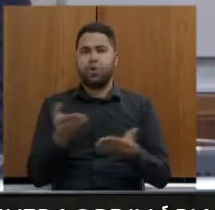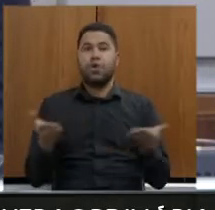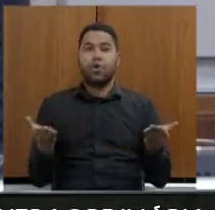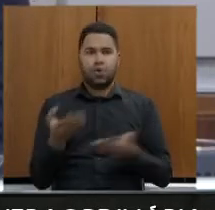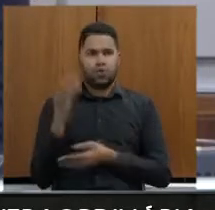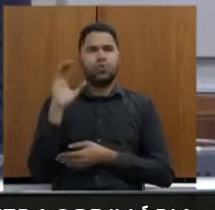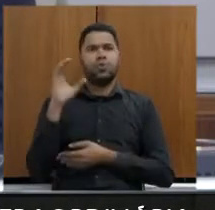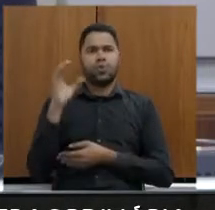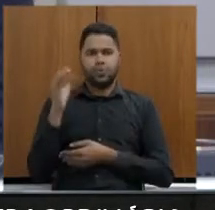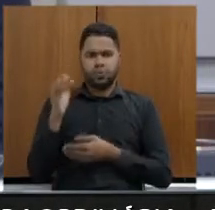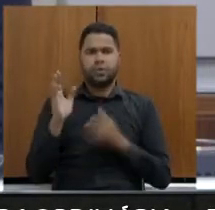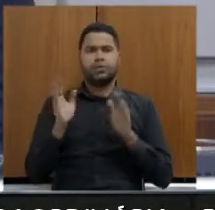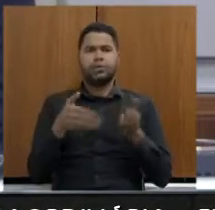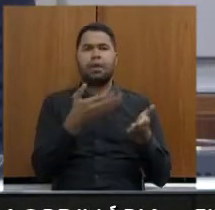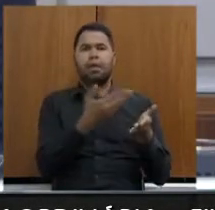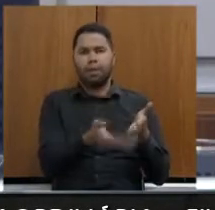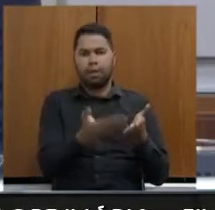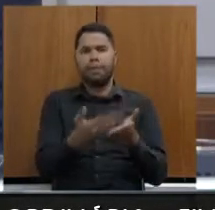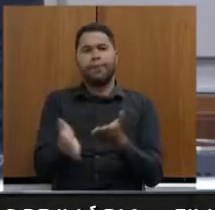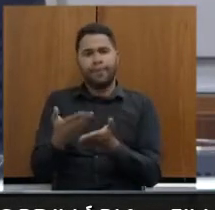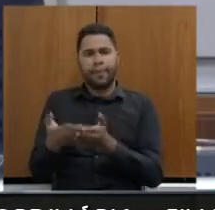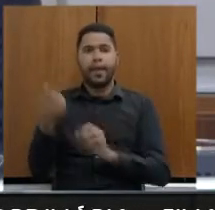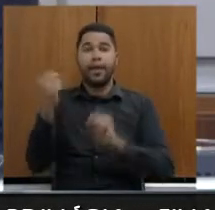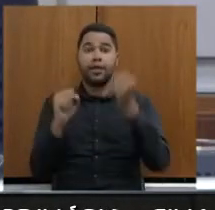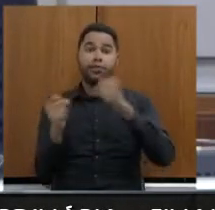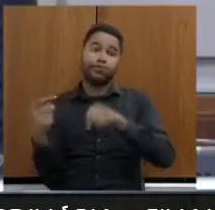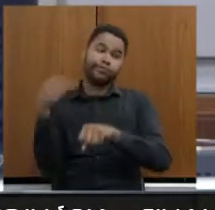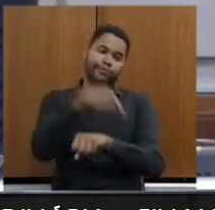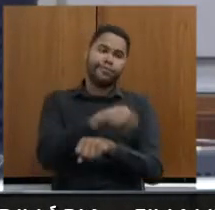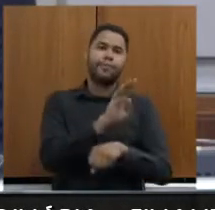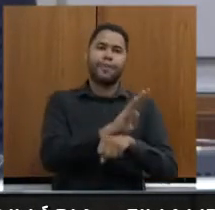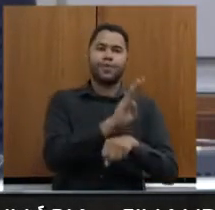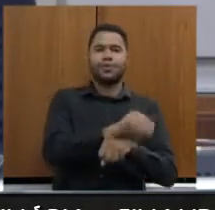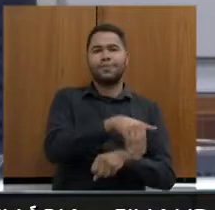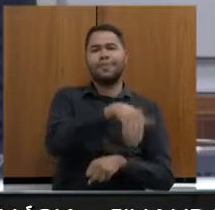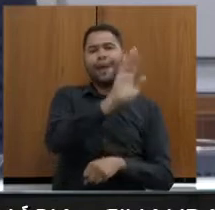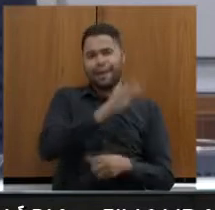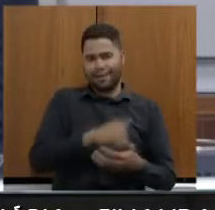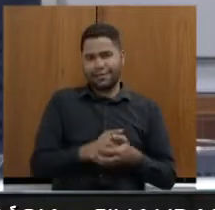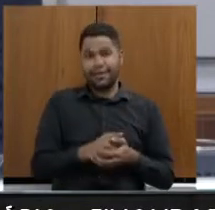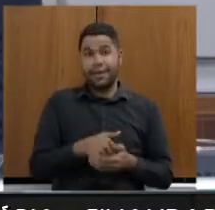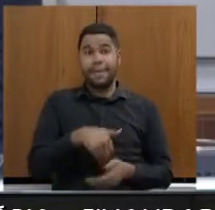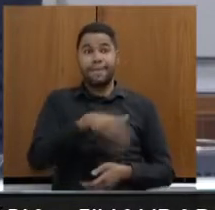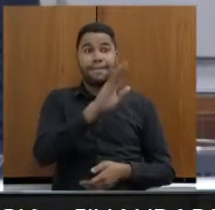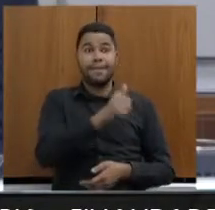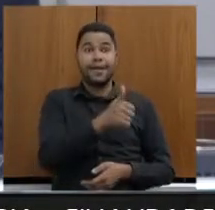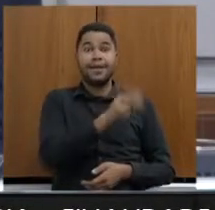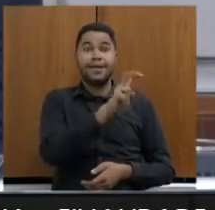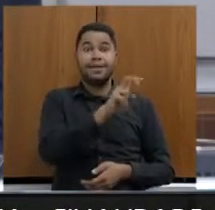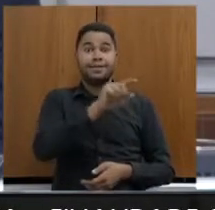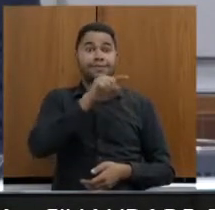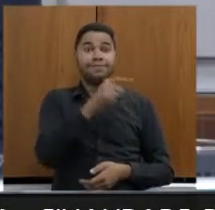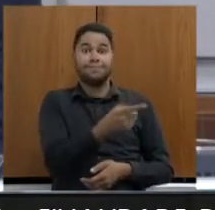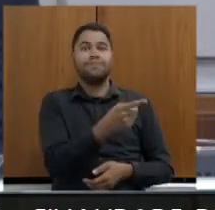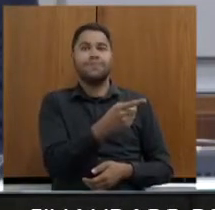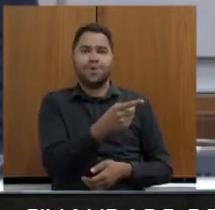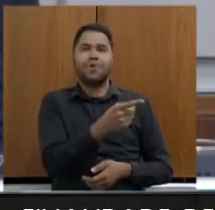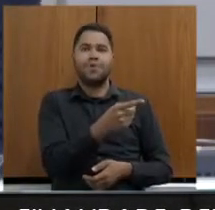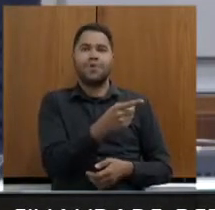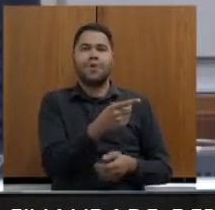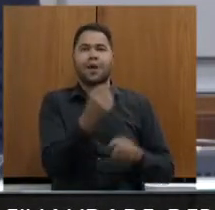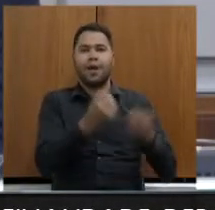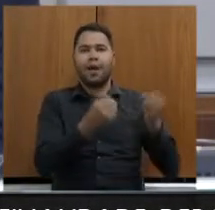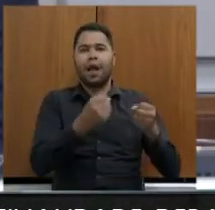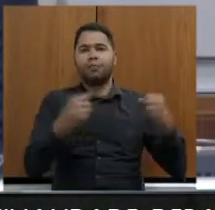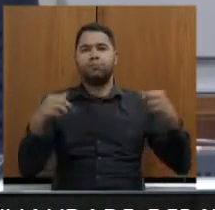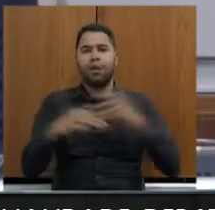contagem já perde muito da indústria para a Betim. São mais de 15 mil veículos entrando e saindo de contagem. A gente